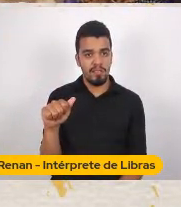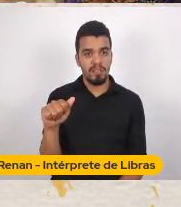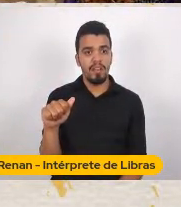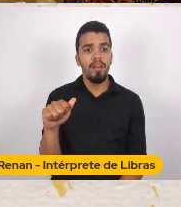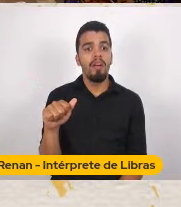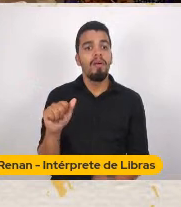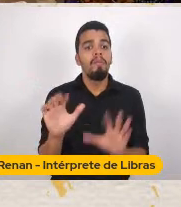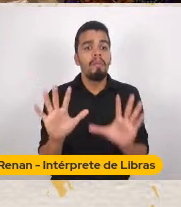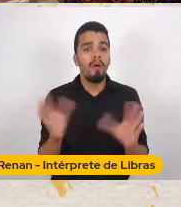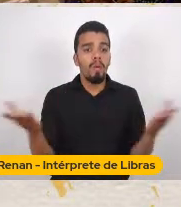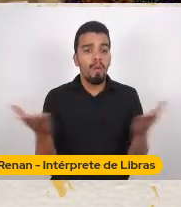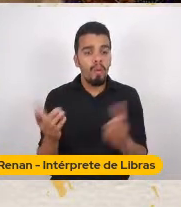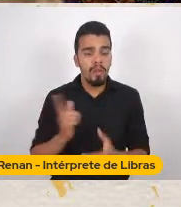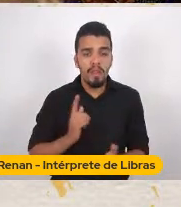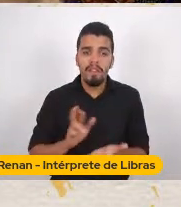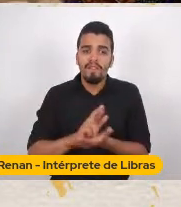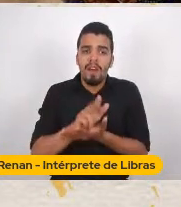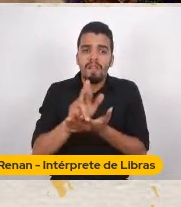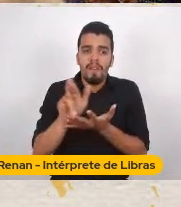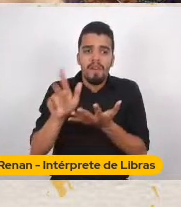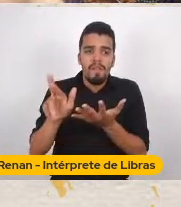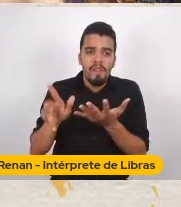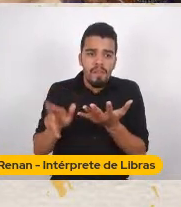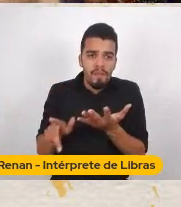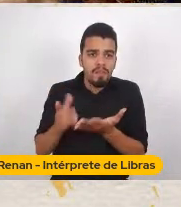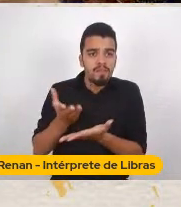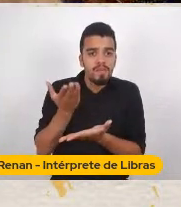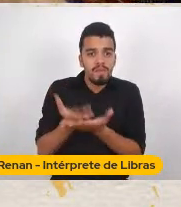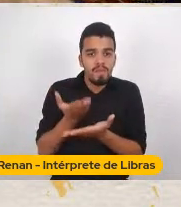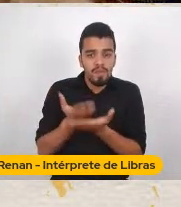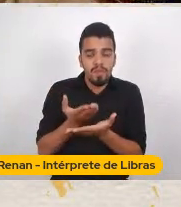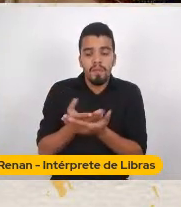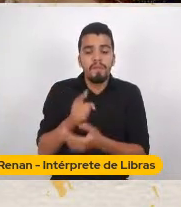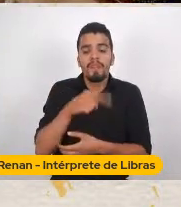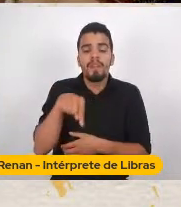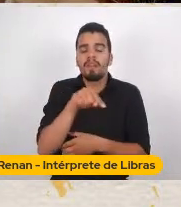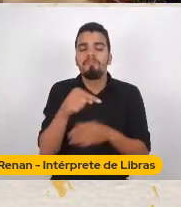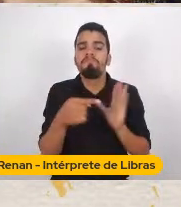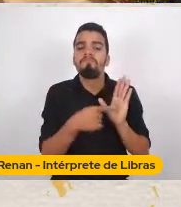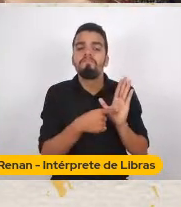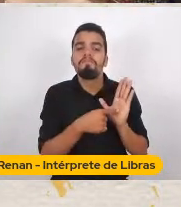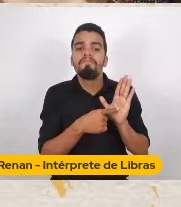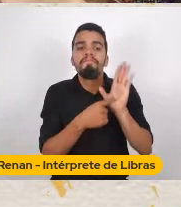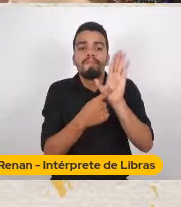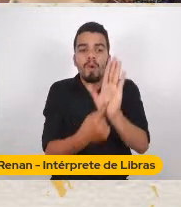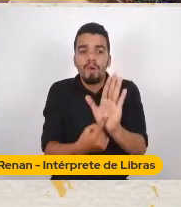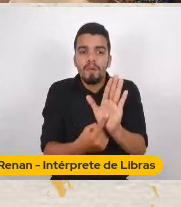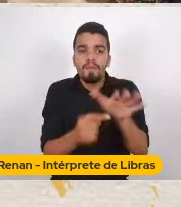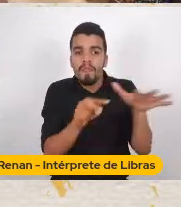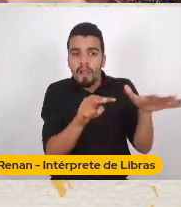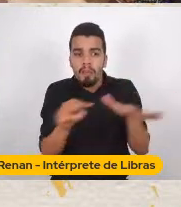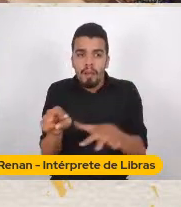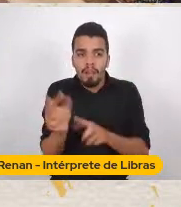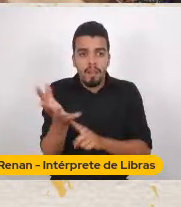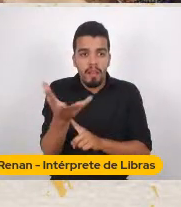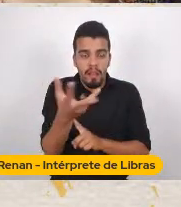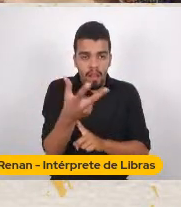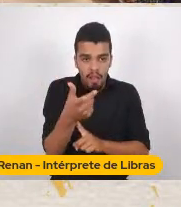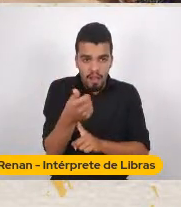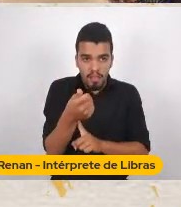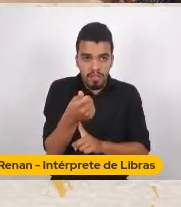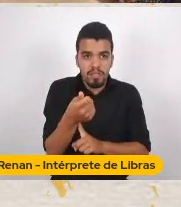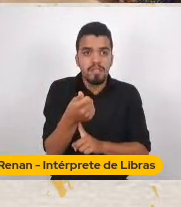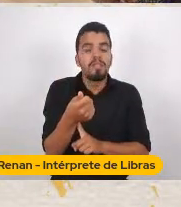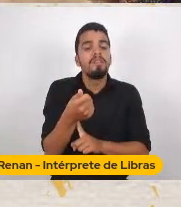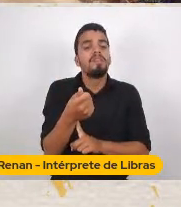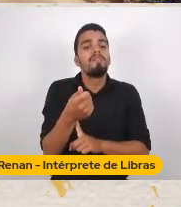eles indicam Que eles indicam Que A semana de arte moderna E o movimento modernista Foi uma